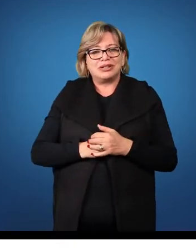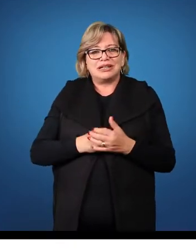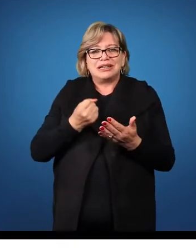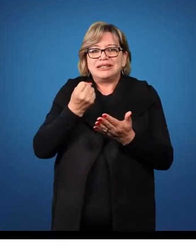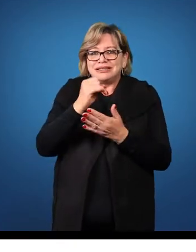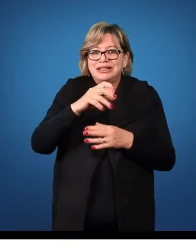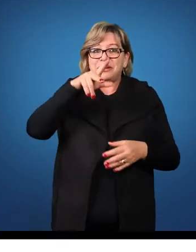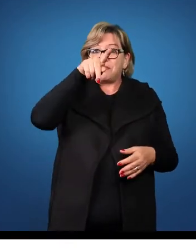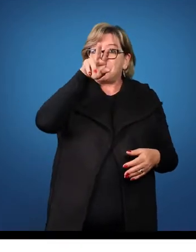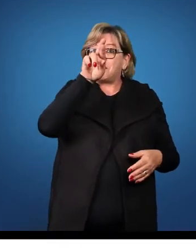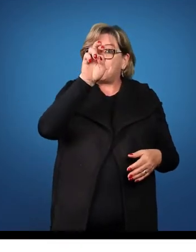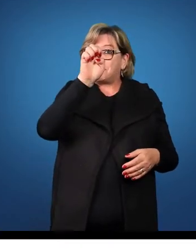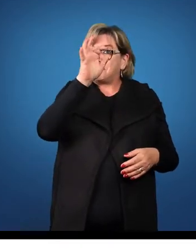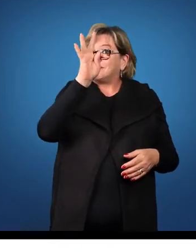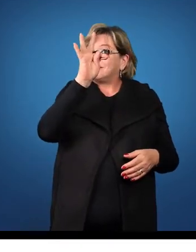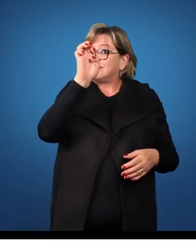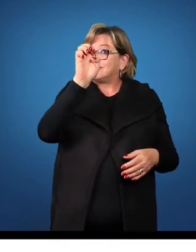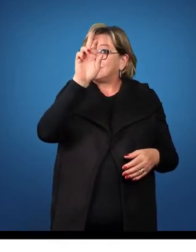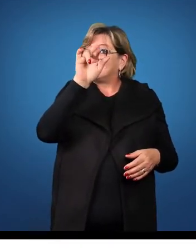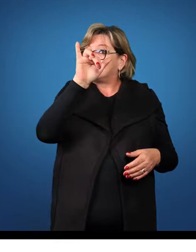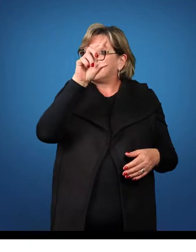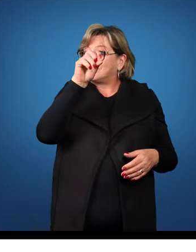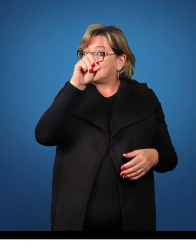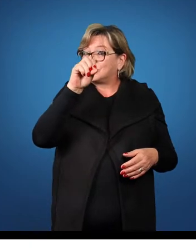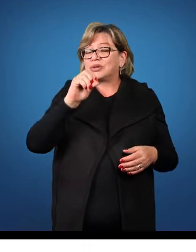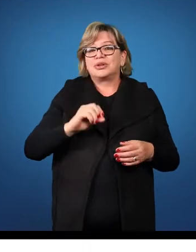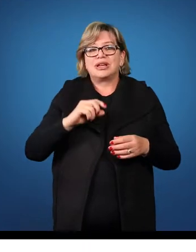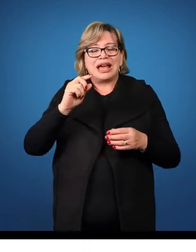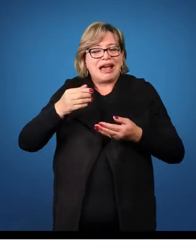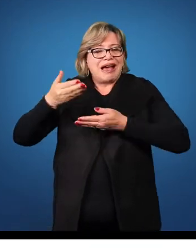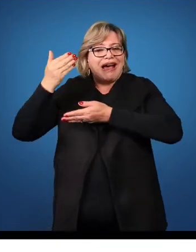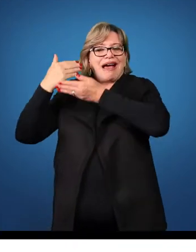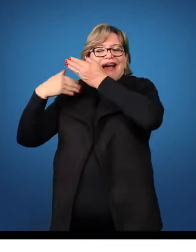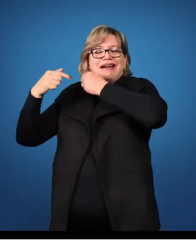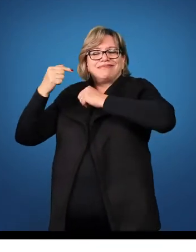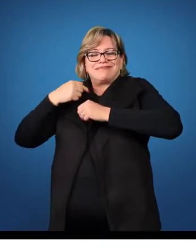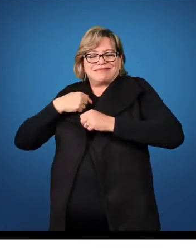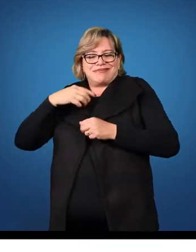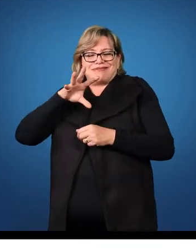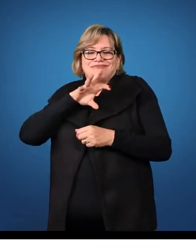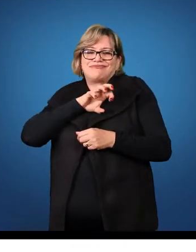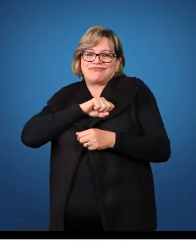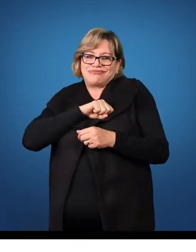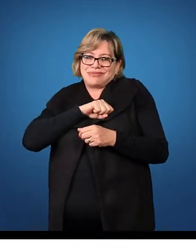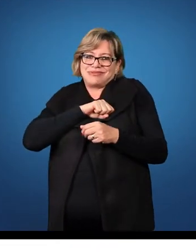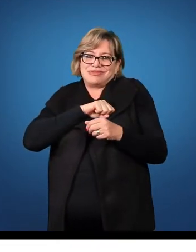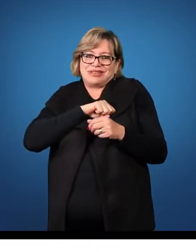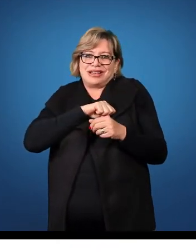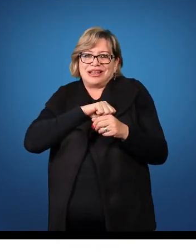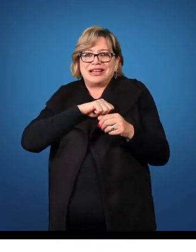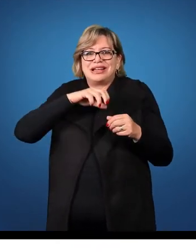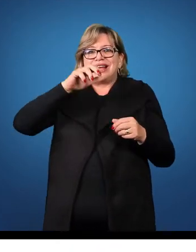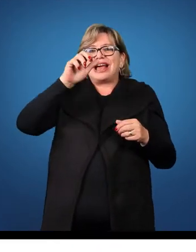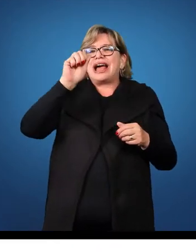imperfeito, se quero dizer eu era amado, eu vou dizer